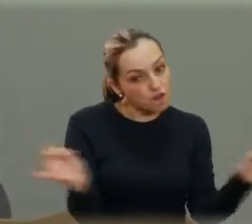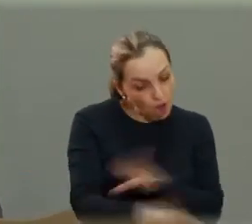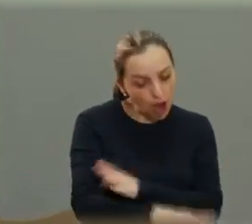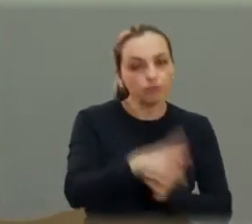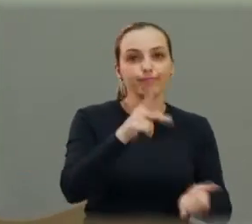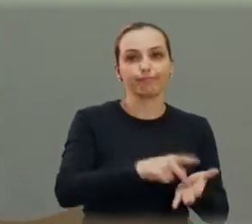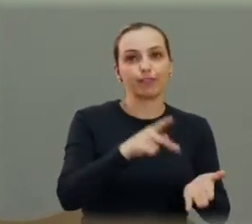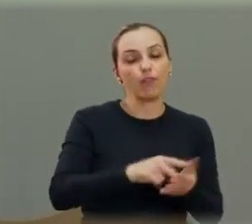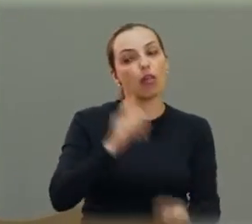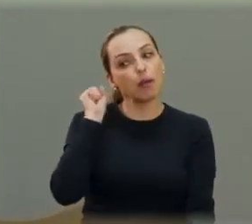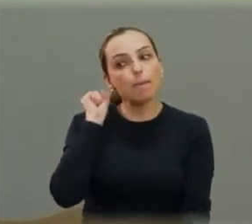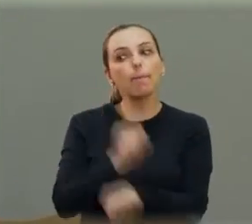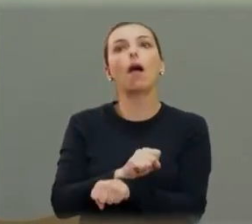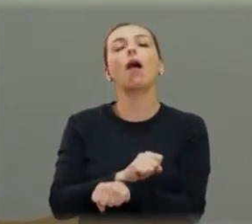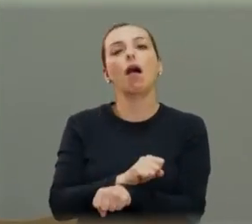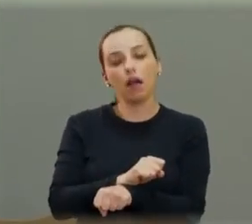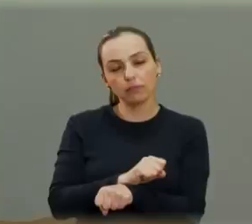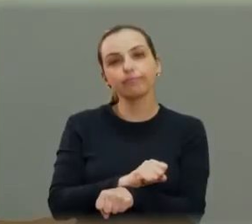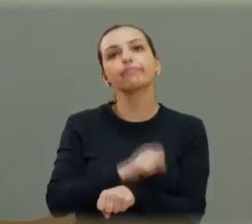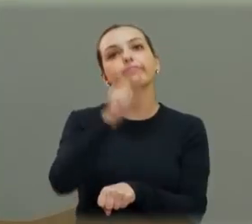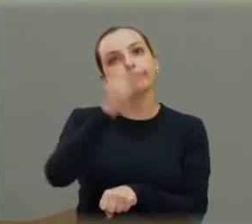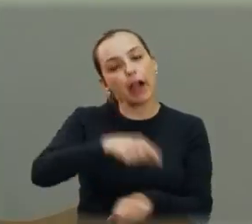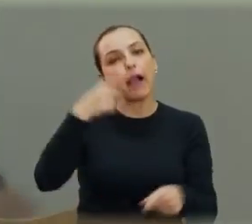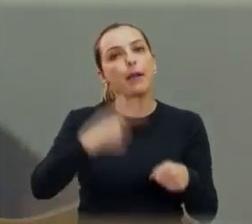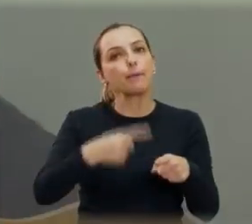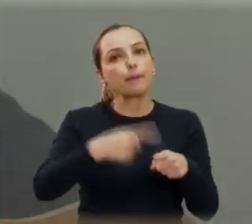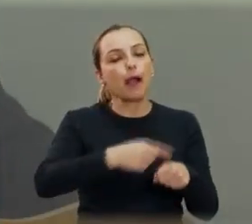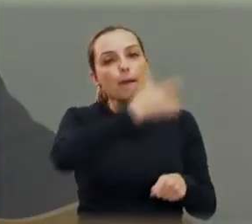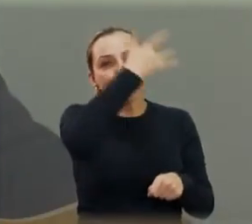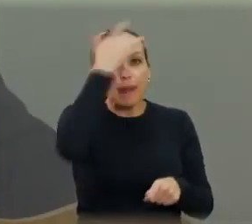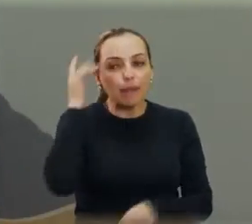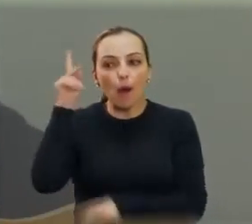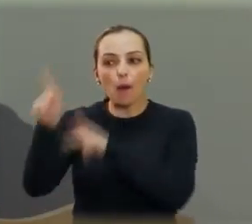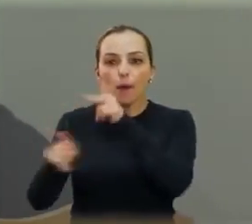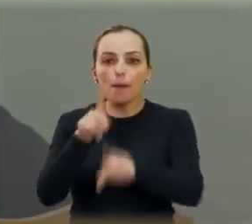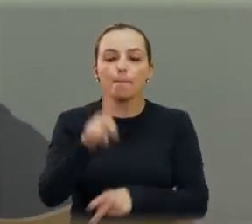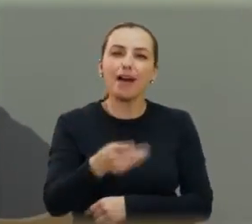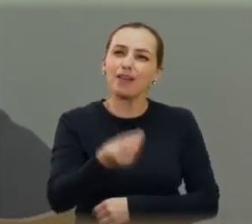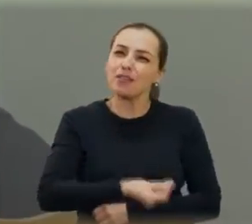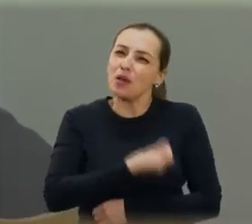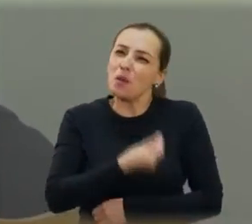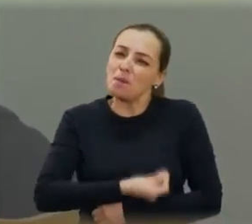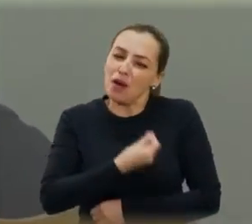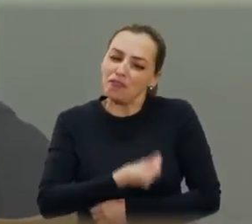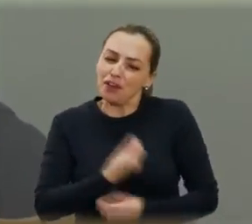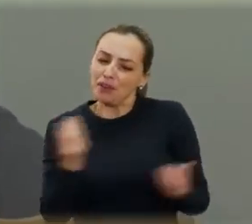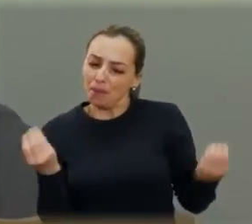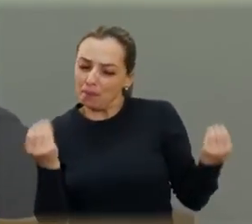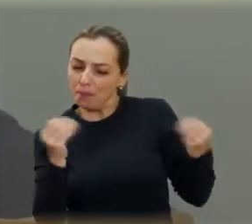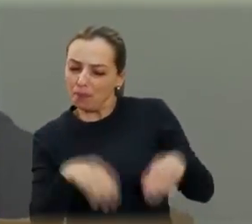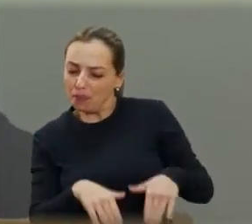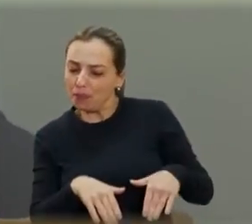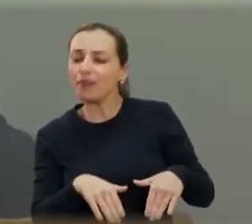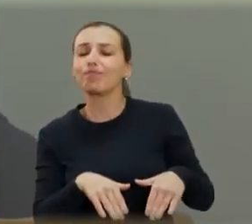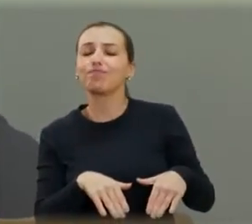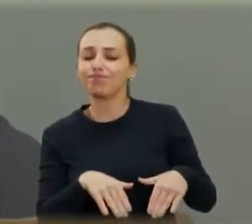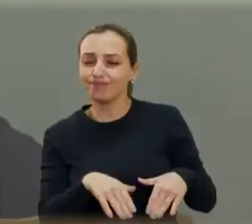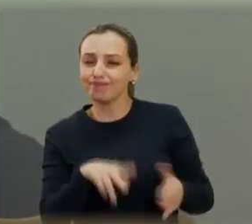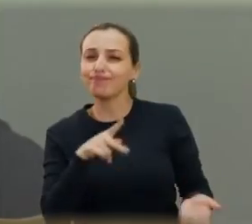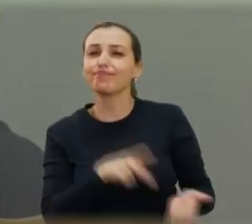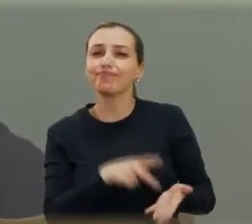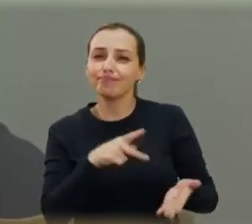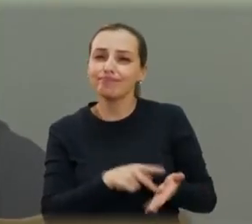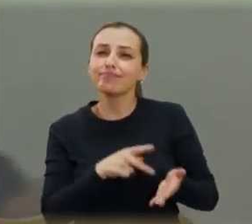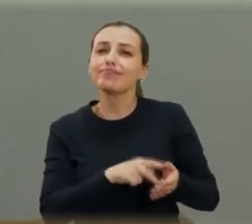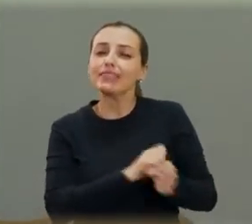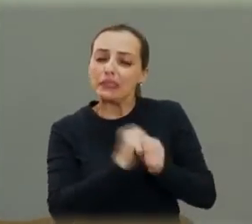parar, porque isso aí tem levado muitas pessoas a viver uma vida de prejuízo. Muitas pessoas foram prejudicadas nessa